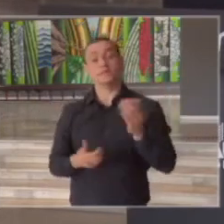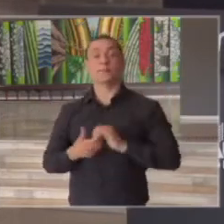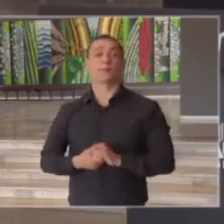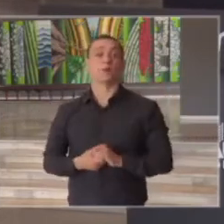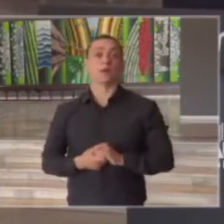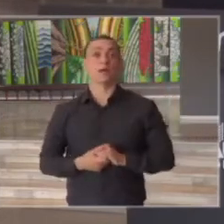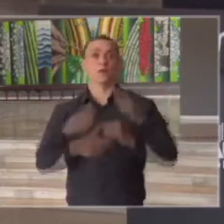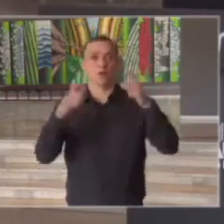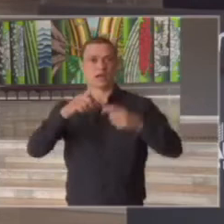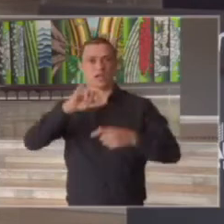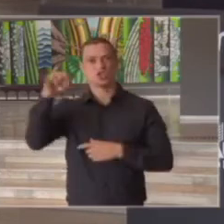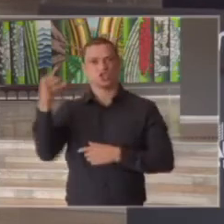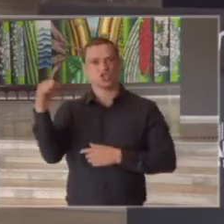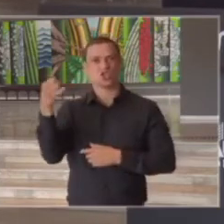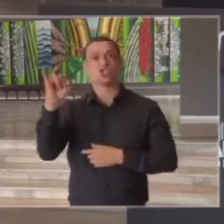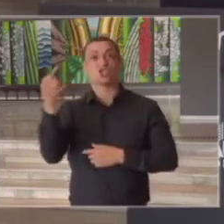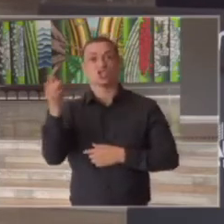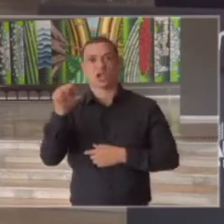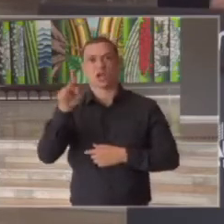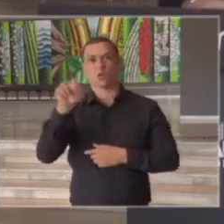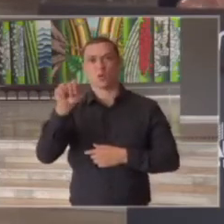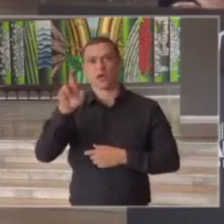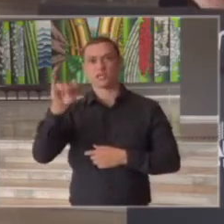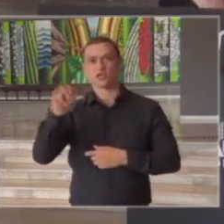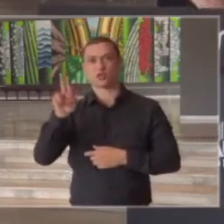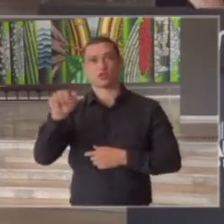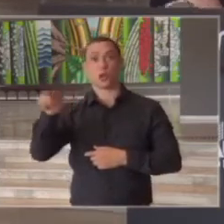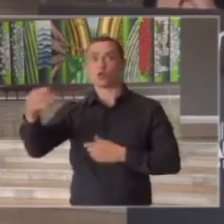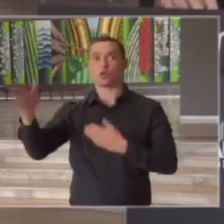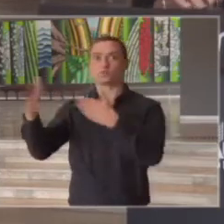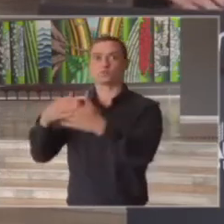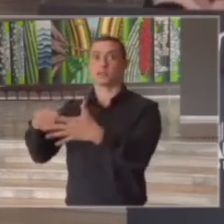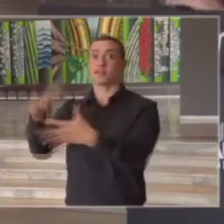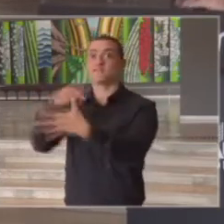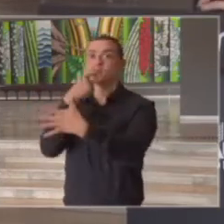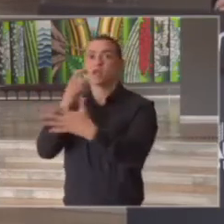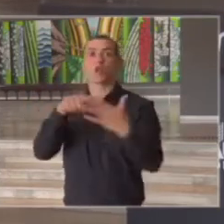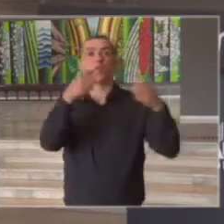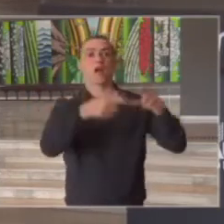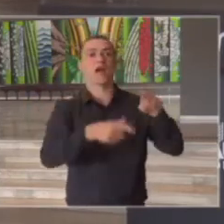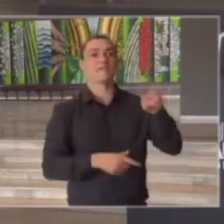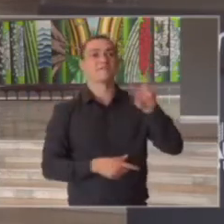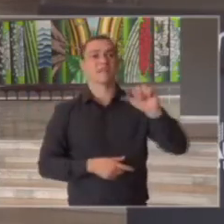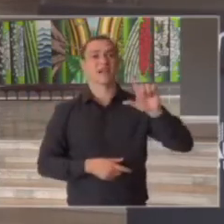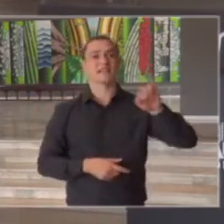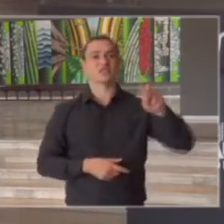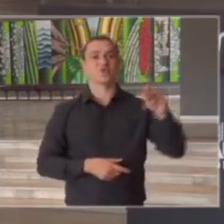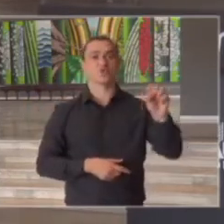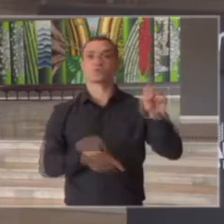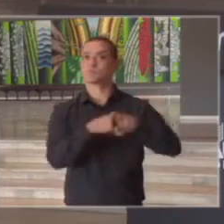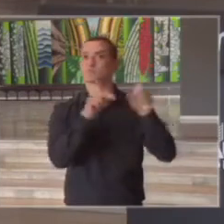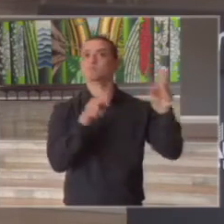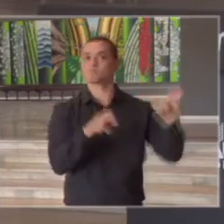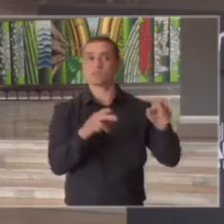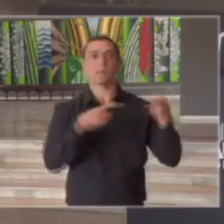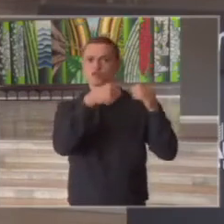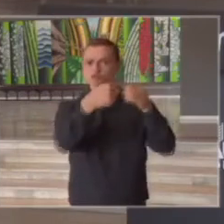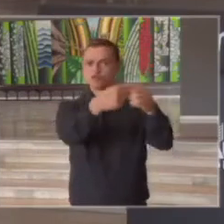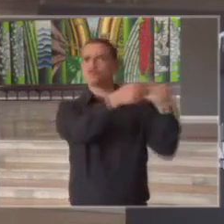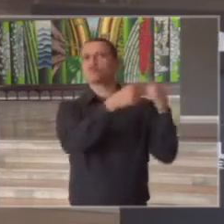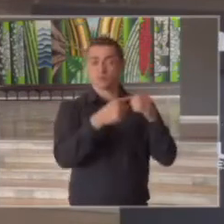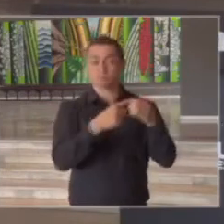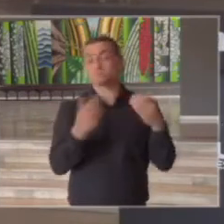de Jaguariuna que hoje faz o seu fechamento de Valinhos que faz da mesma forma e de outros municípios da região